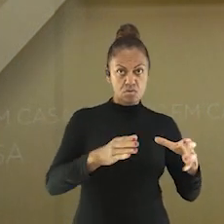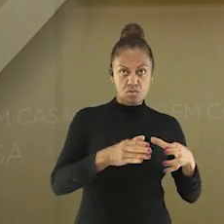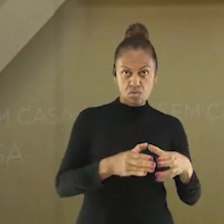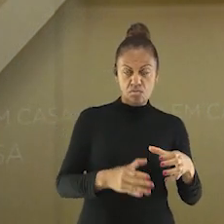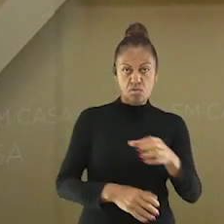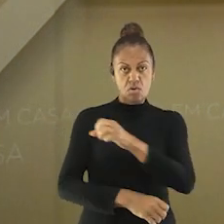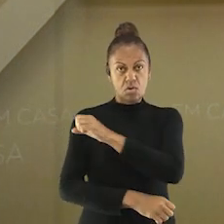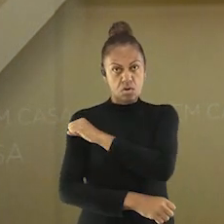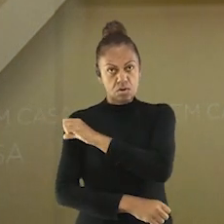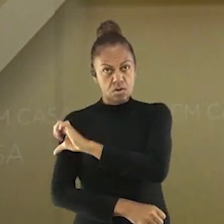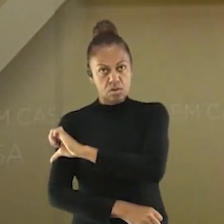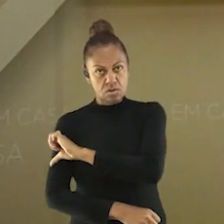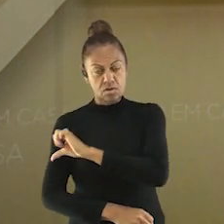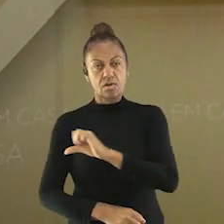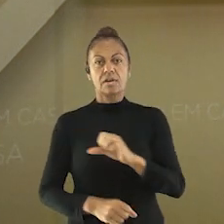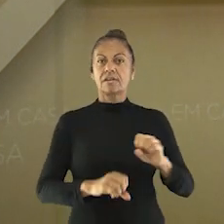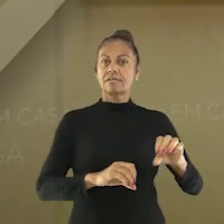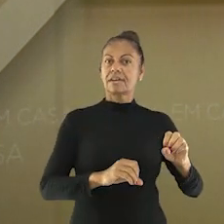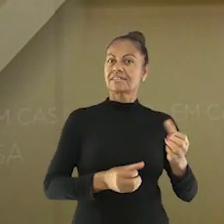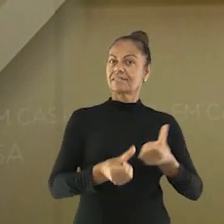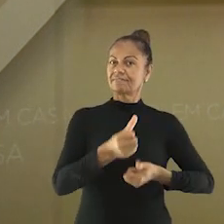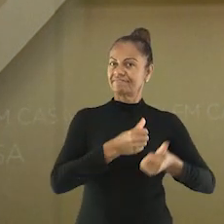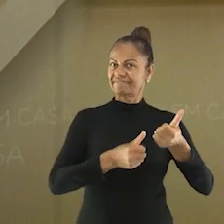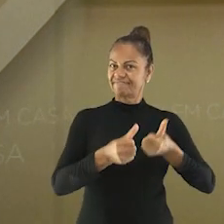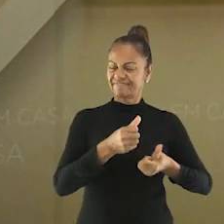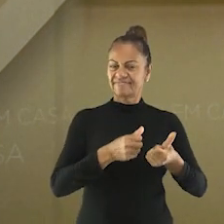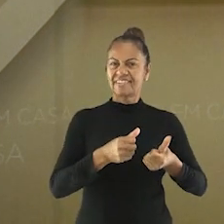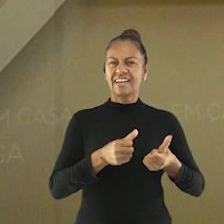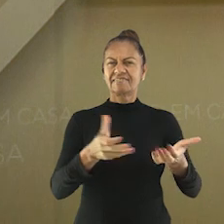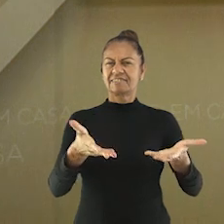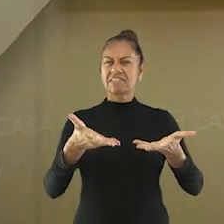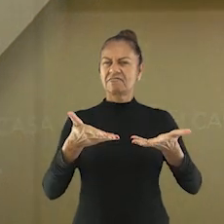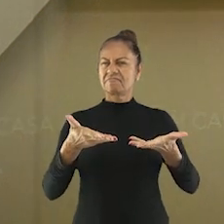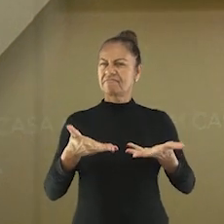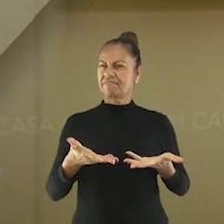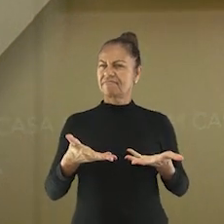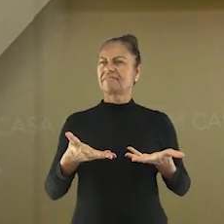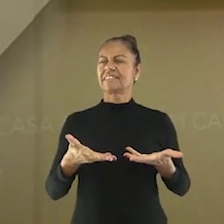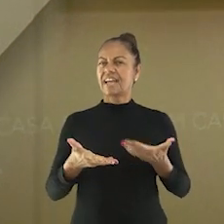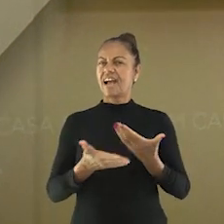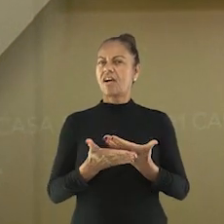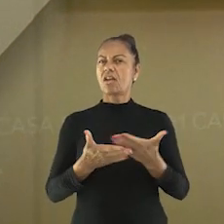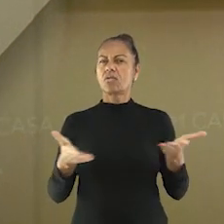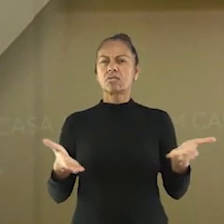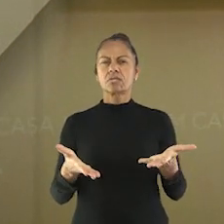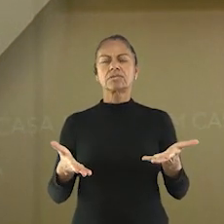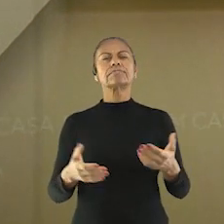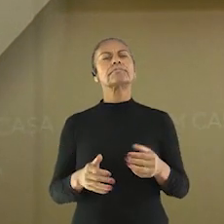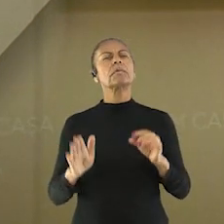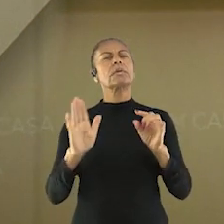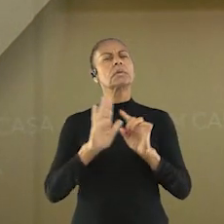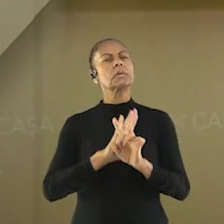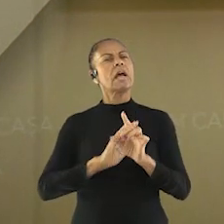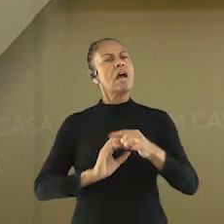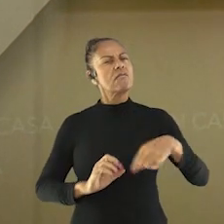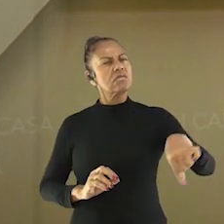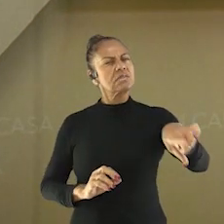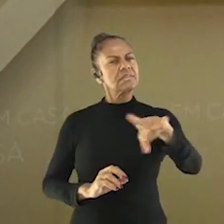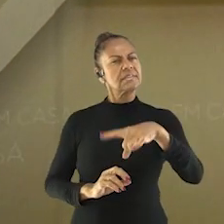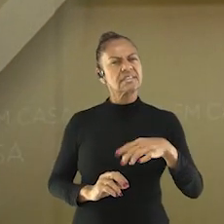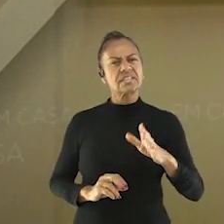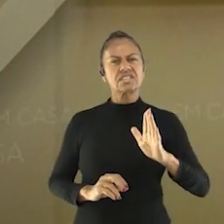Adultos. Bem-vindos a mais uma aula no dever em casa na TV. Você já sentiu algum mal-estar depois de comer ou beber alguma coisa?